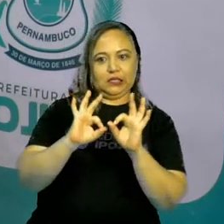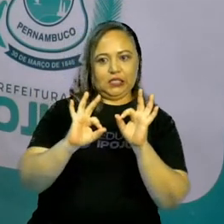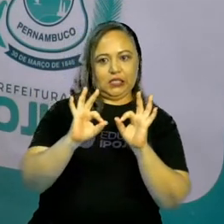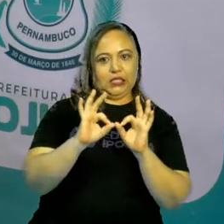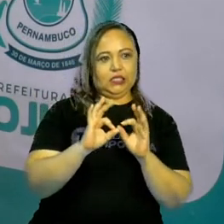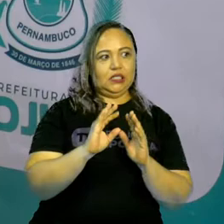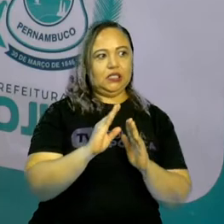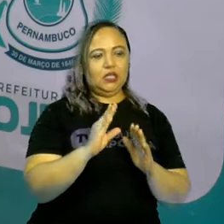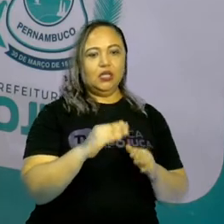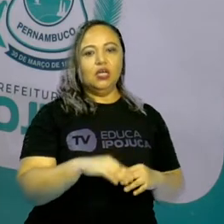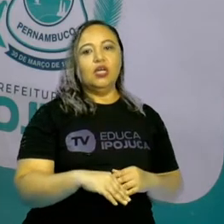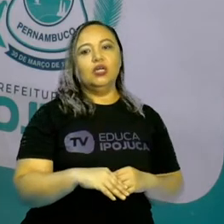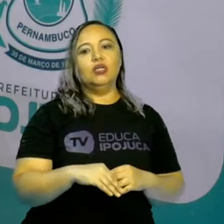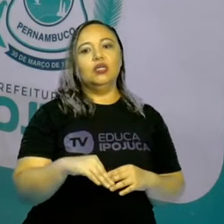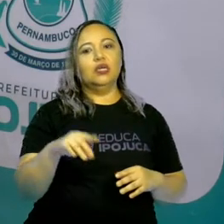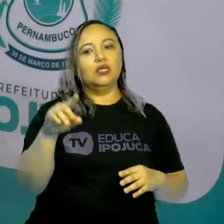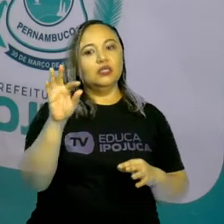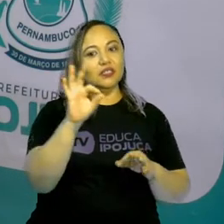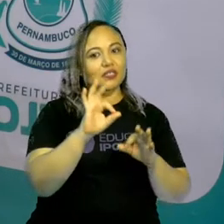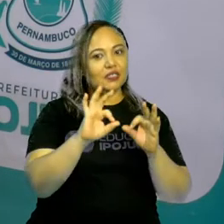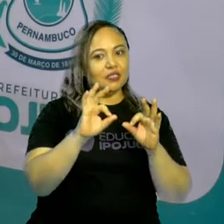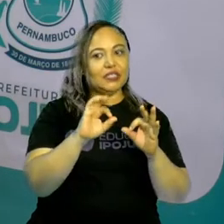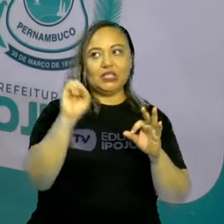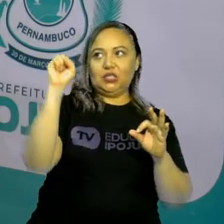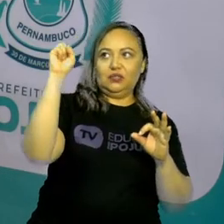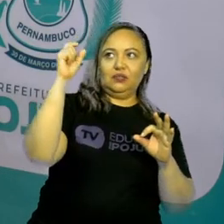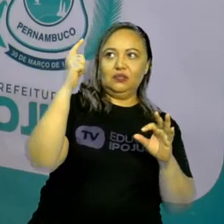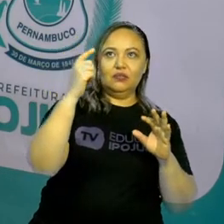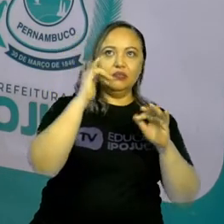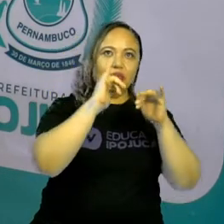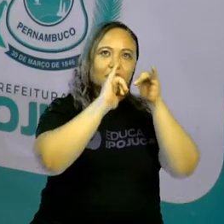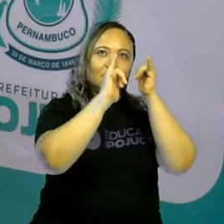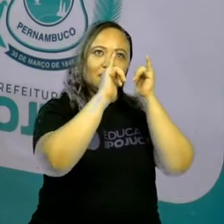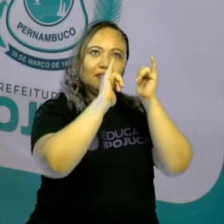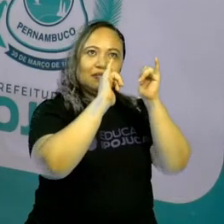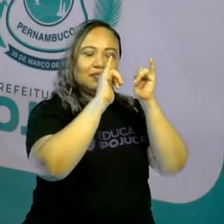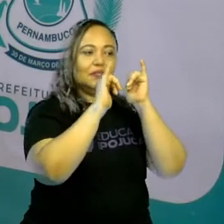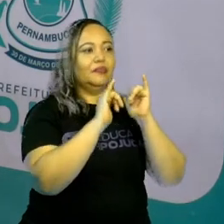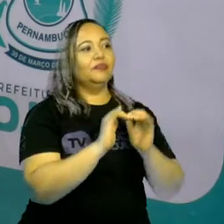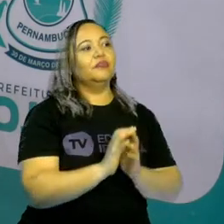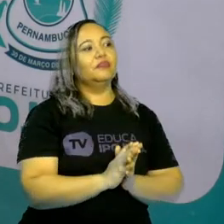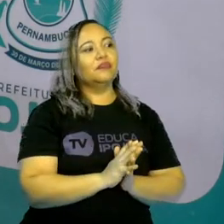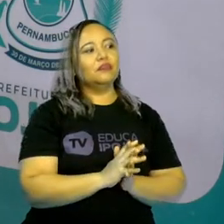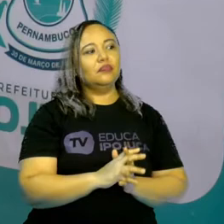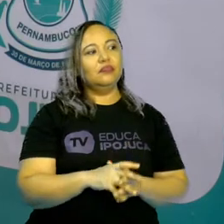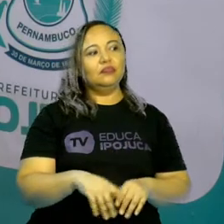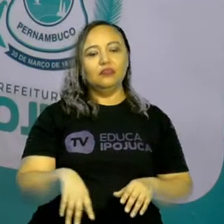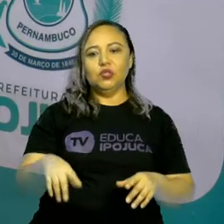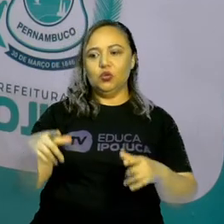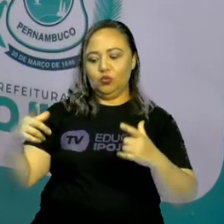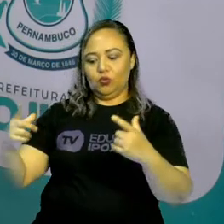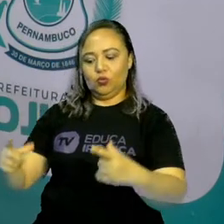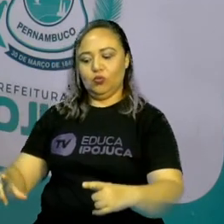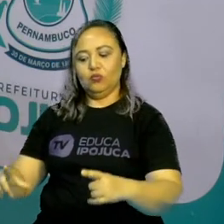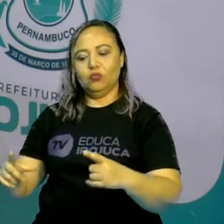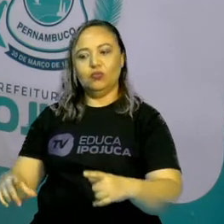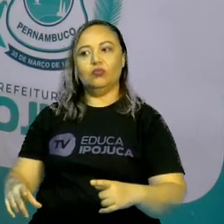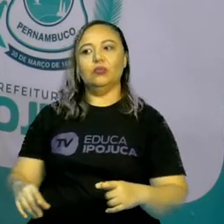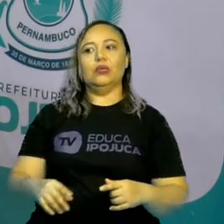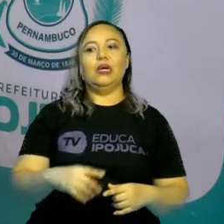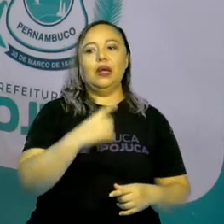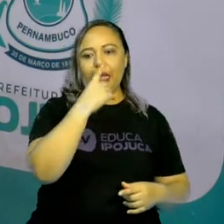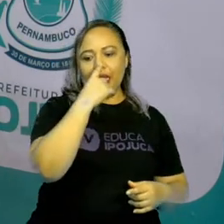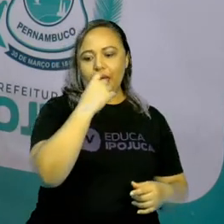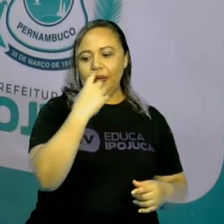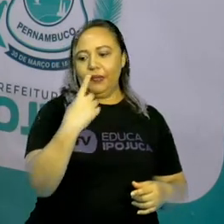tudo enxofinho, né? De alvenaria, eletricidade, depósito de lixo, tudo